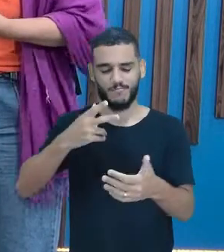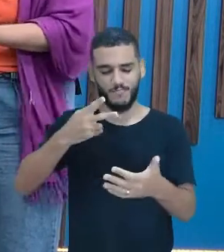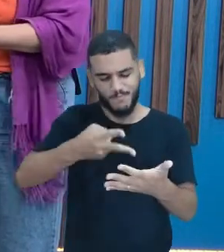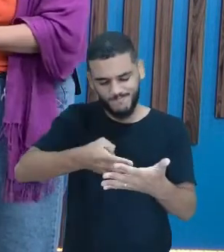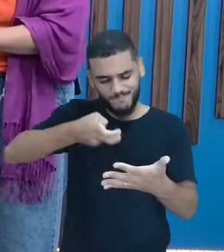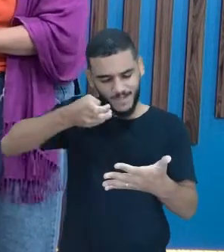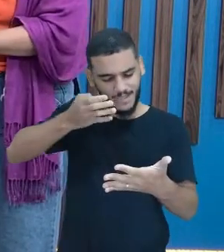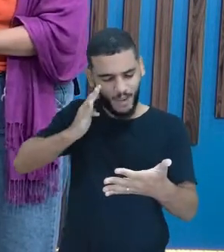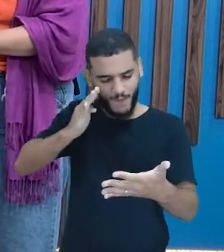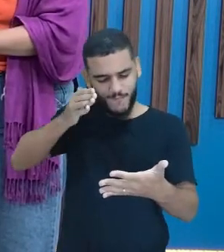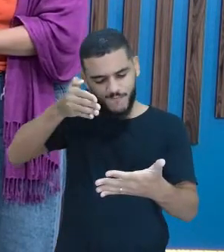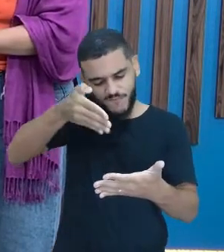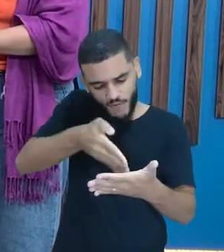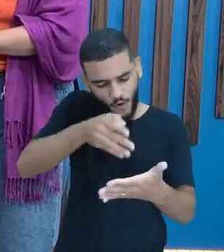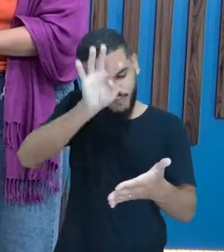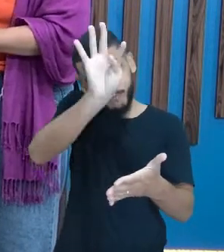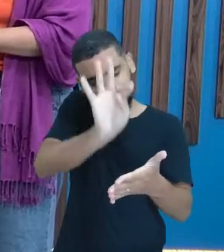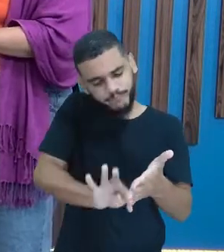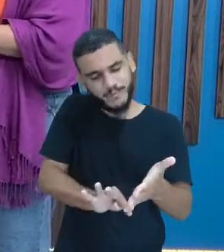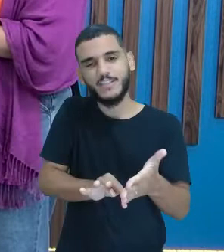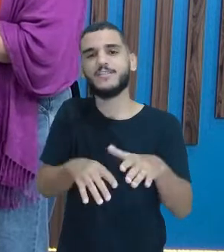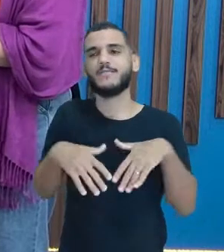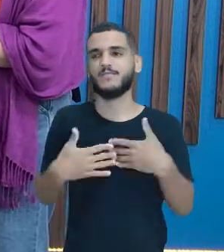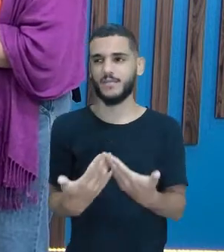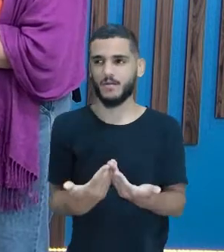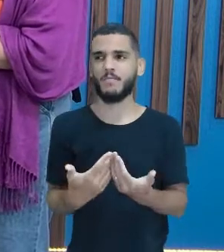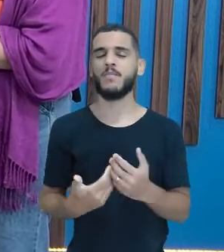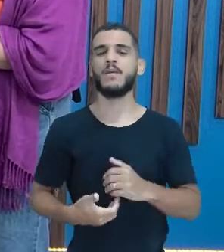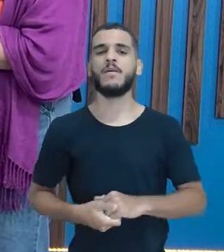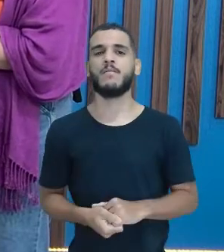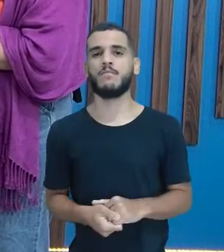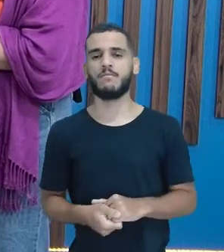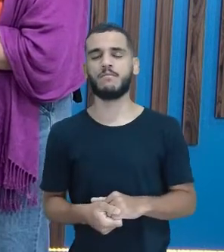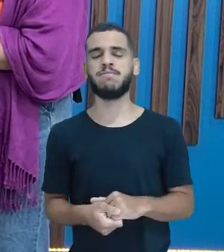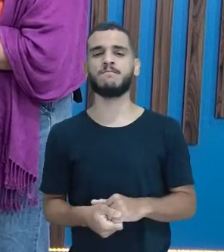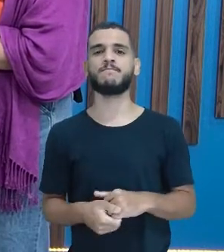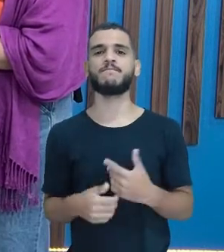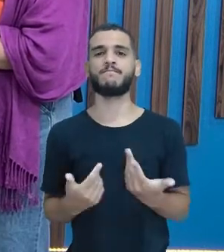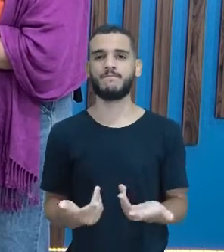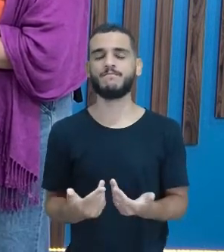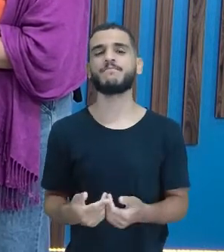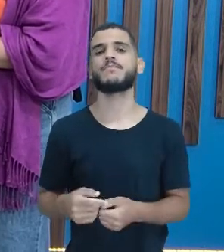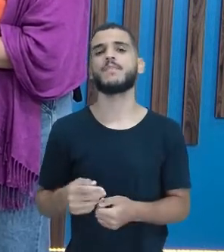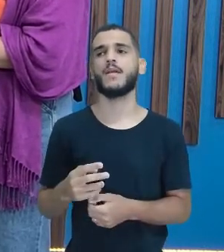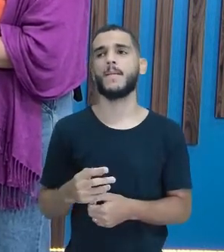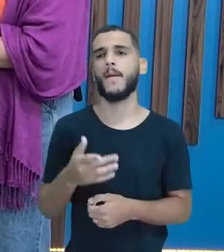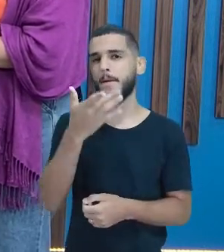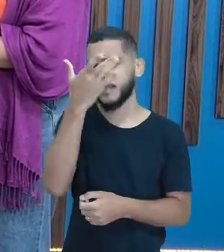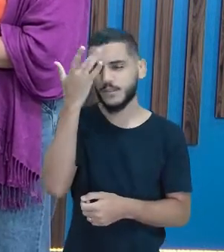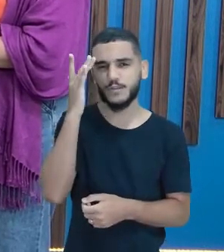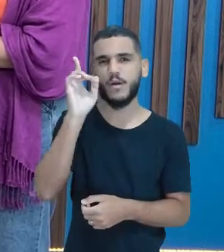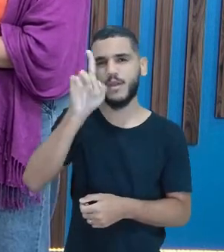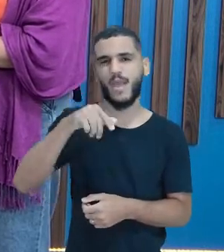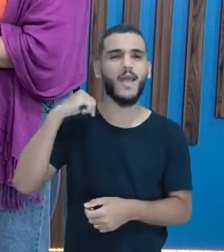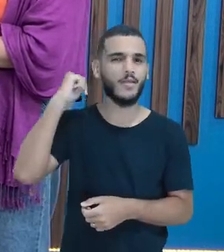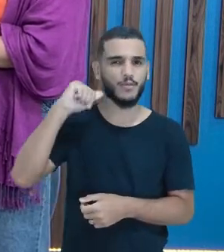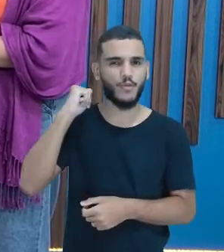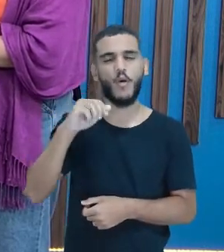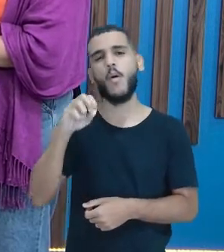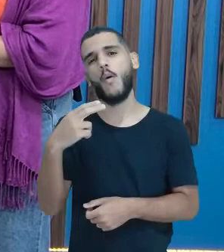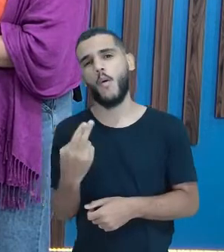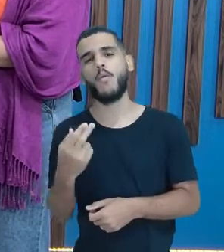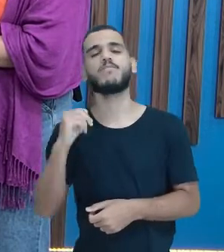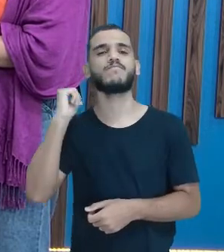que mergulhar naquele personagem. E lembrando que aquele que não tá sendo o ator e a atriz naquele momento,